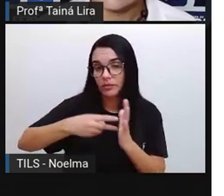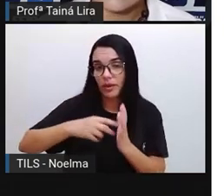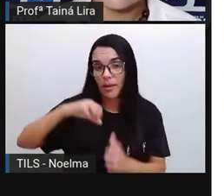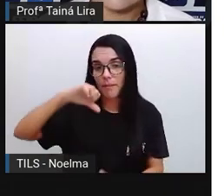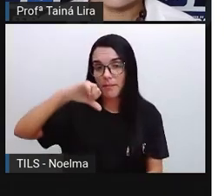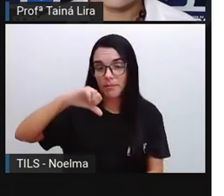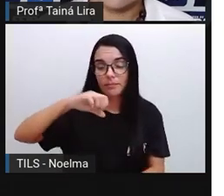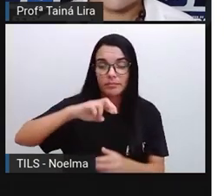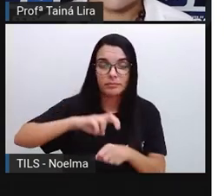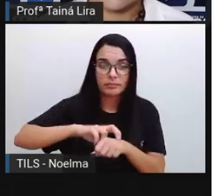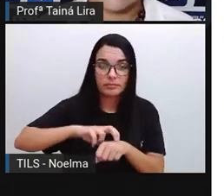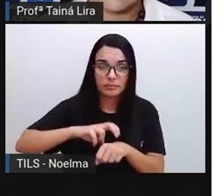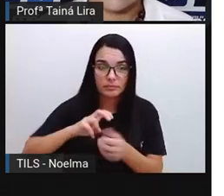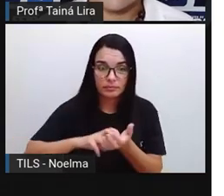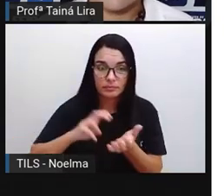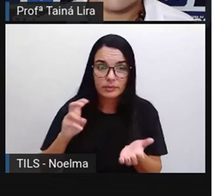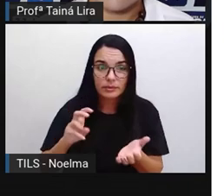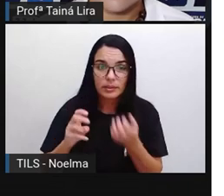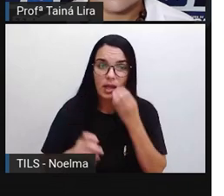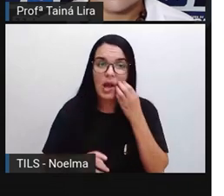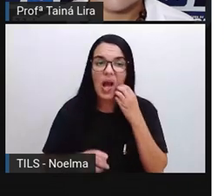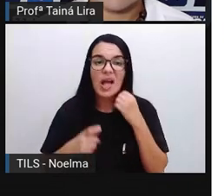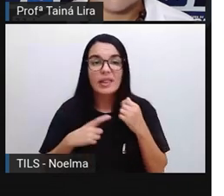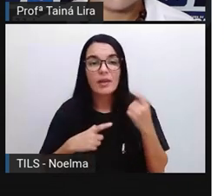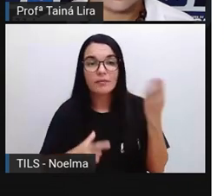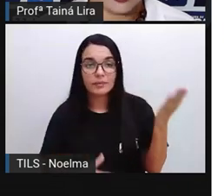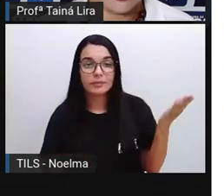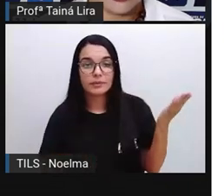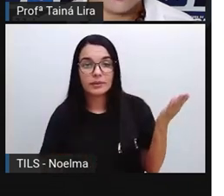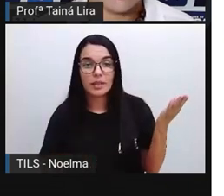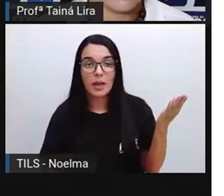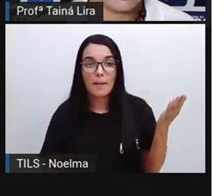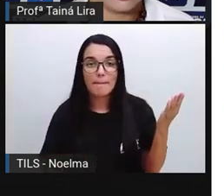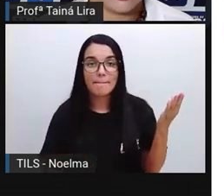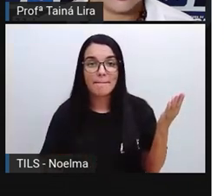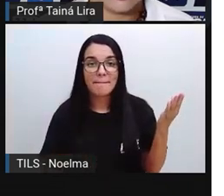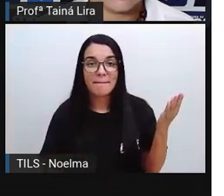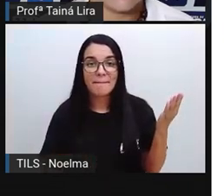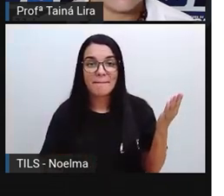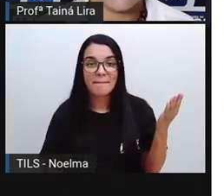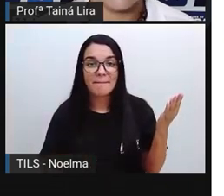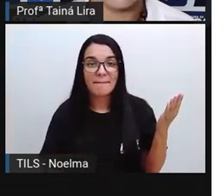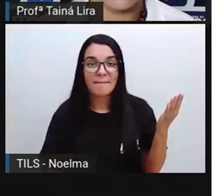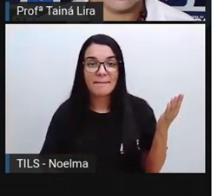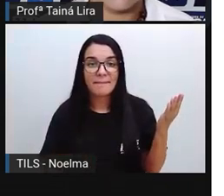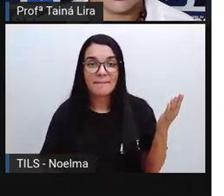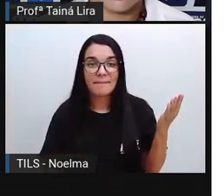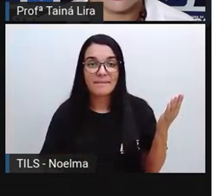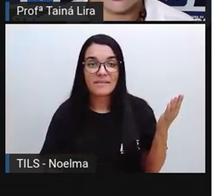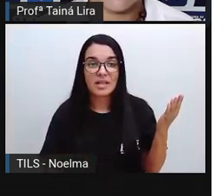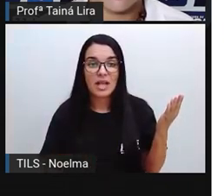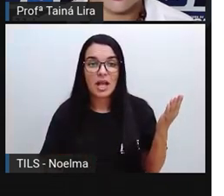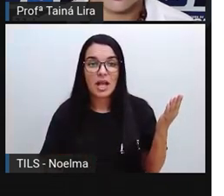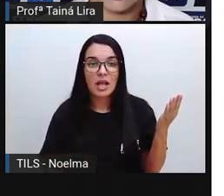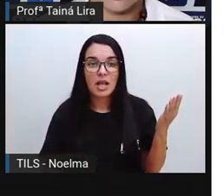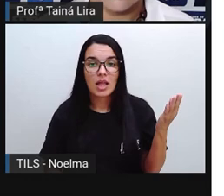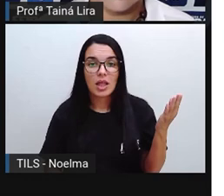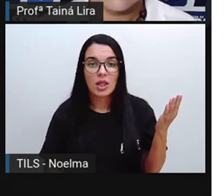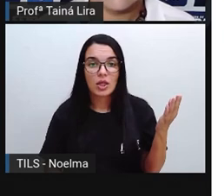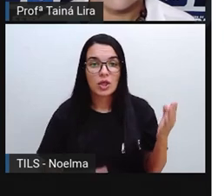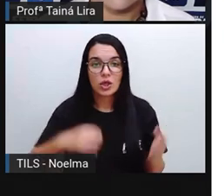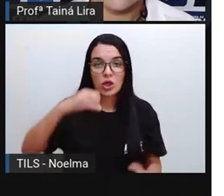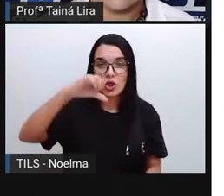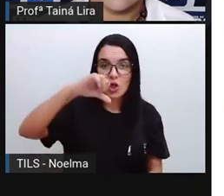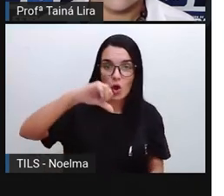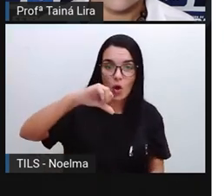E aí, a gente vai colocar, ó, mais doze, porque é de doze em doze horas. Então, nove, que é o horário que ela tomou.